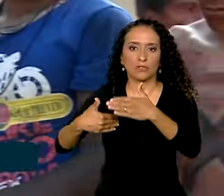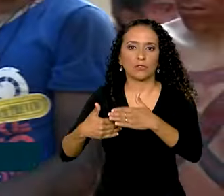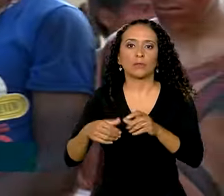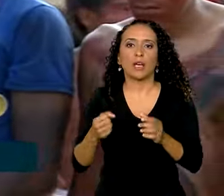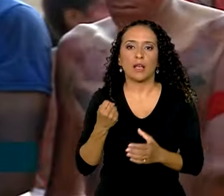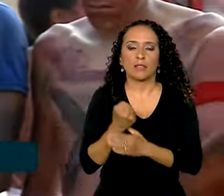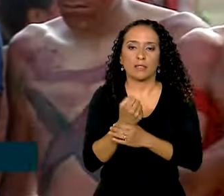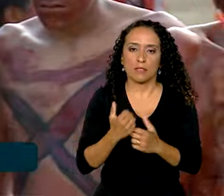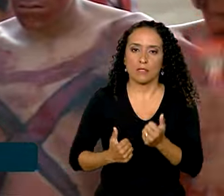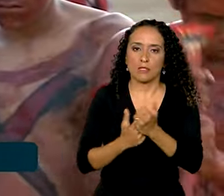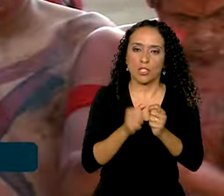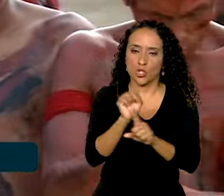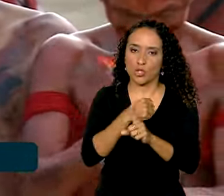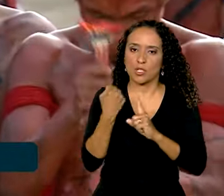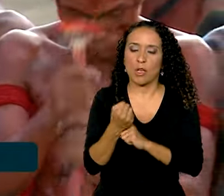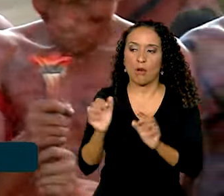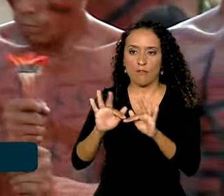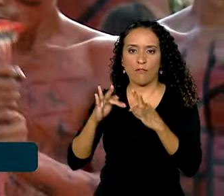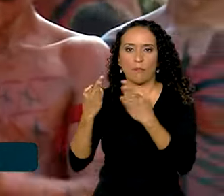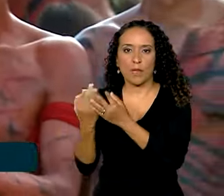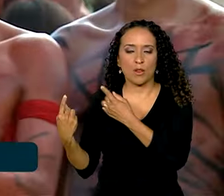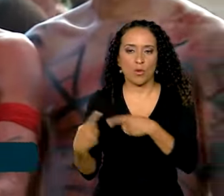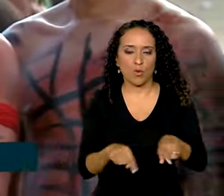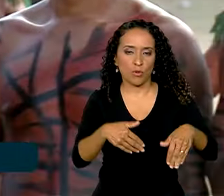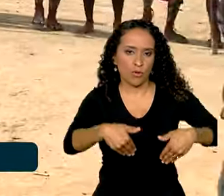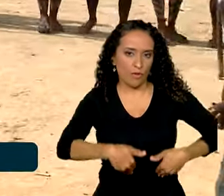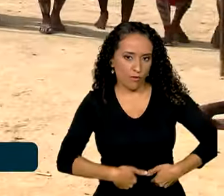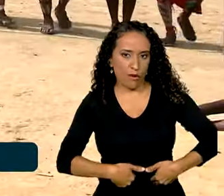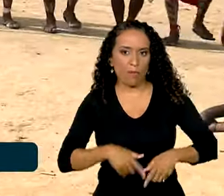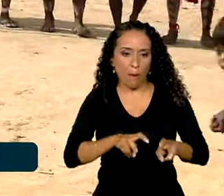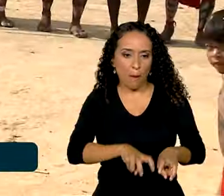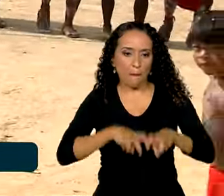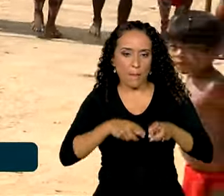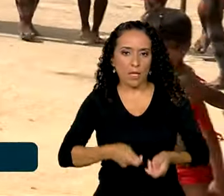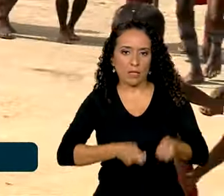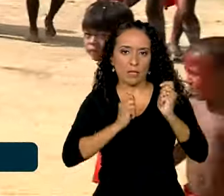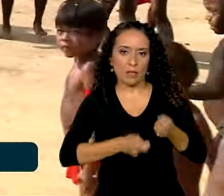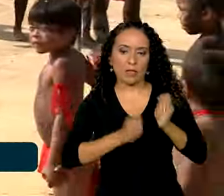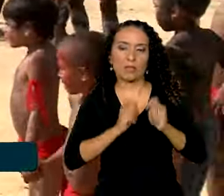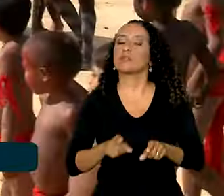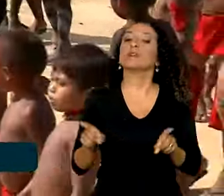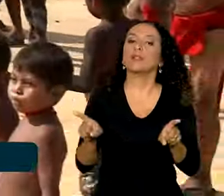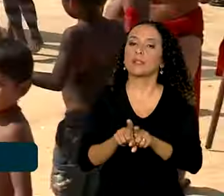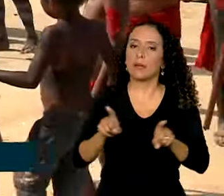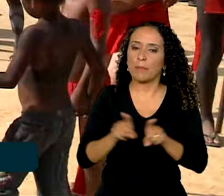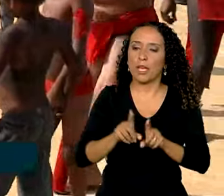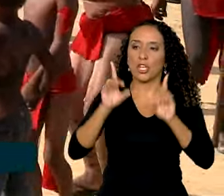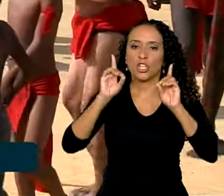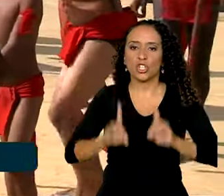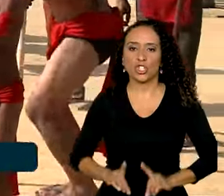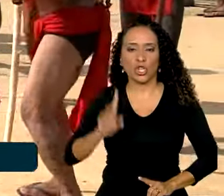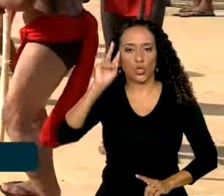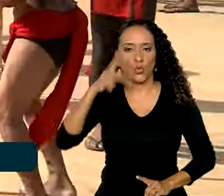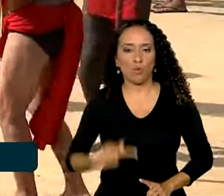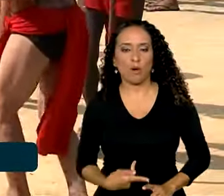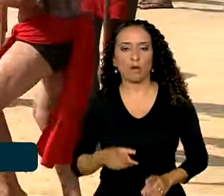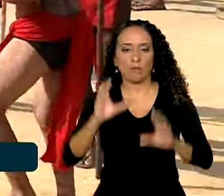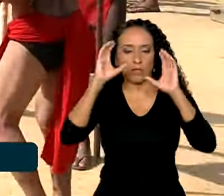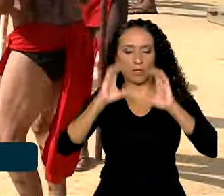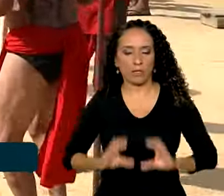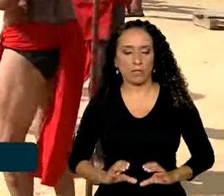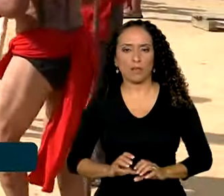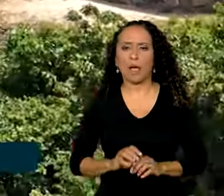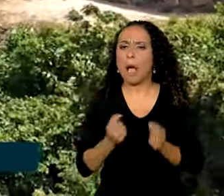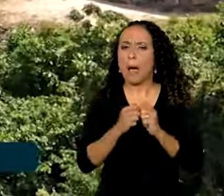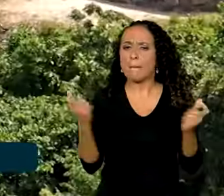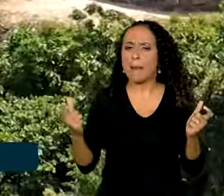e assistência social, família e combate à fome, pesca e agricultura, além de direitos humanos e cidadania. A